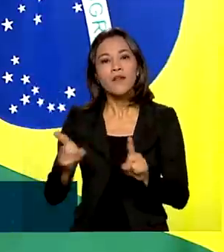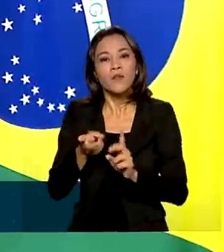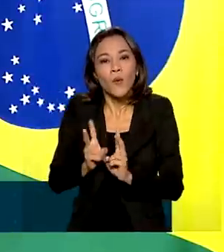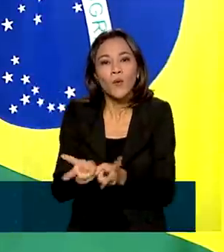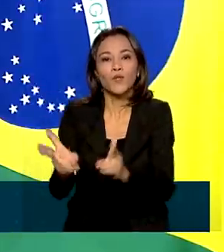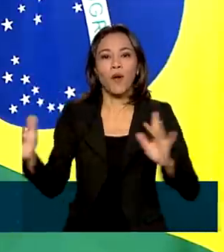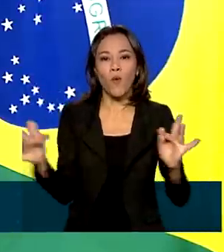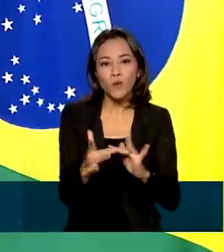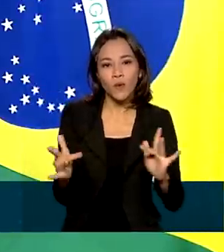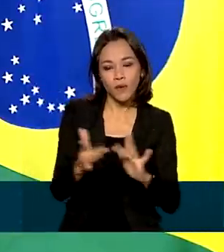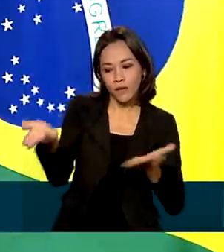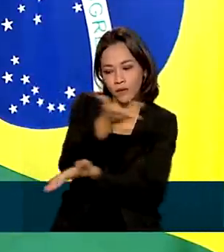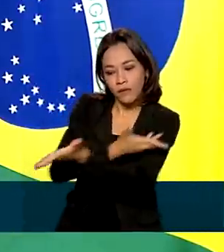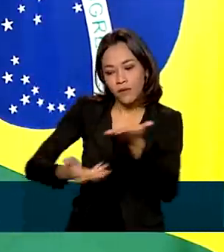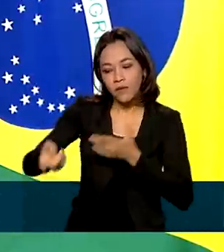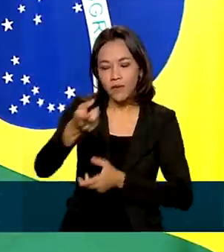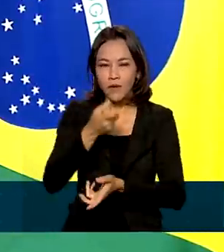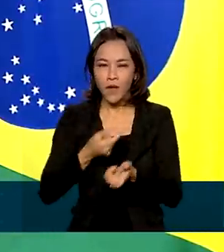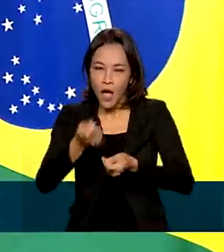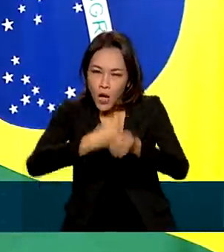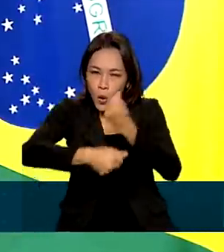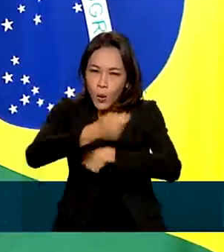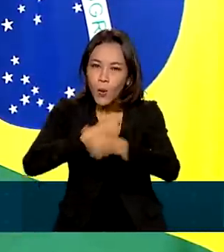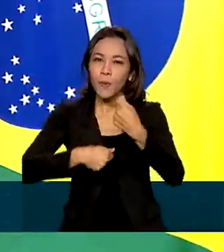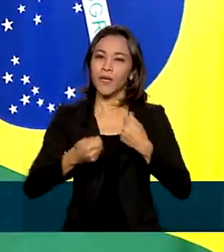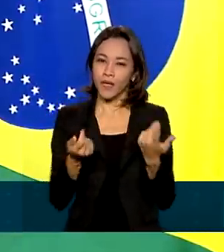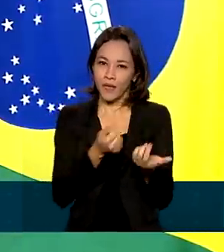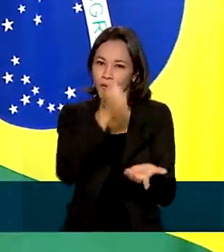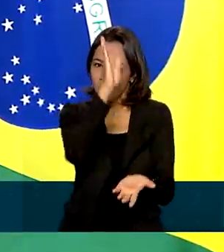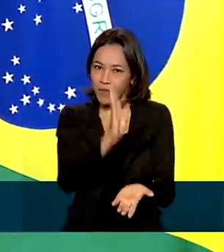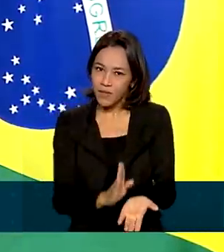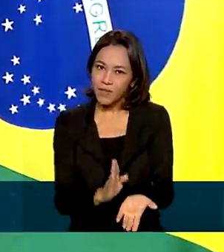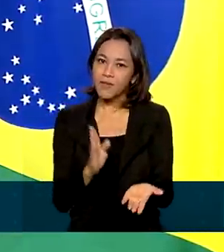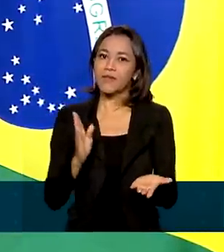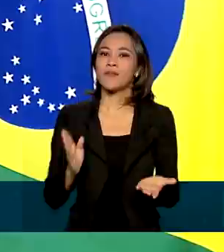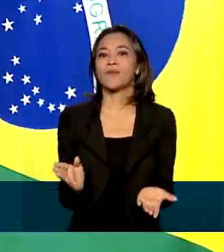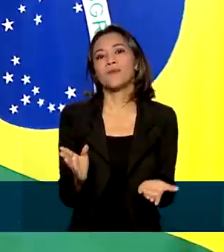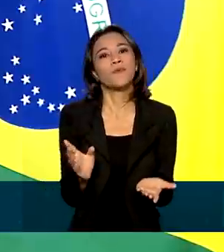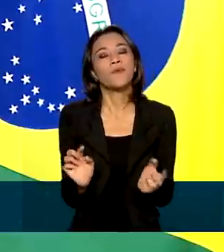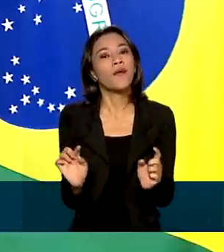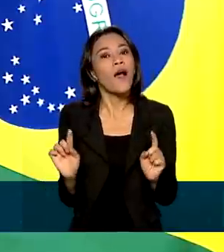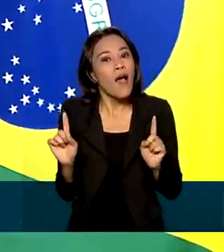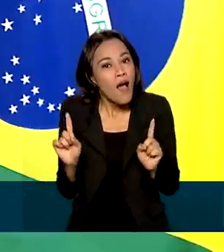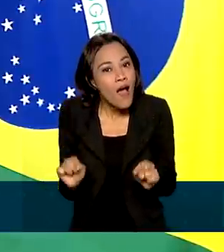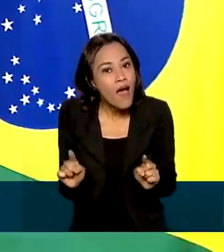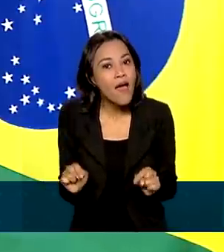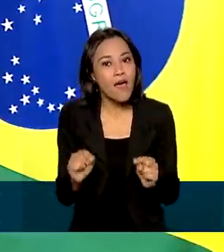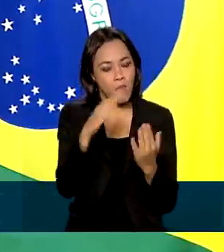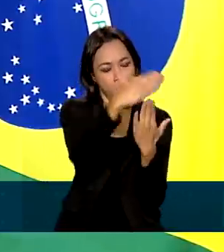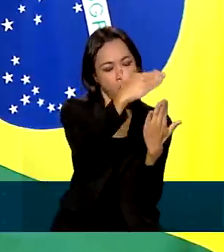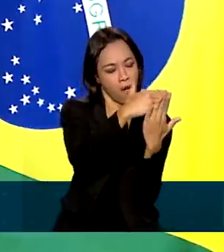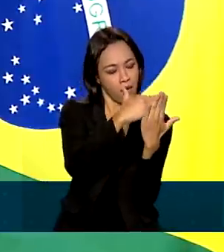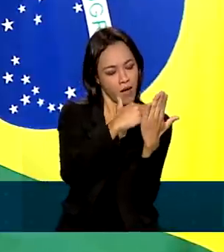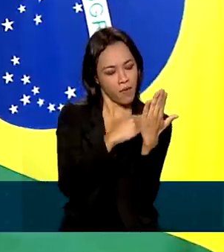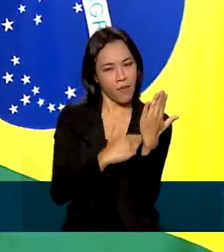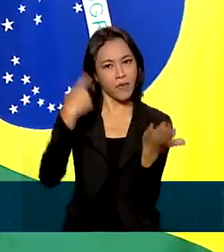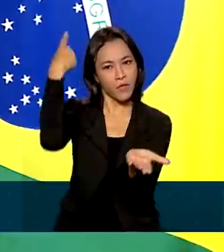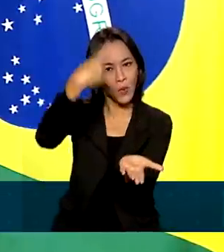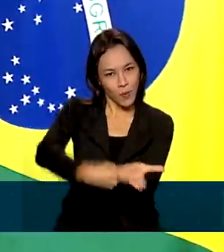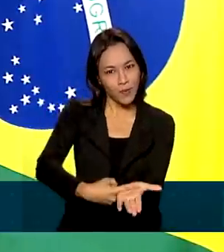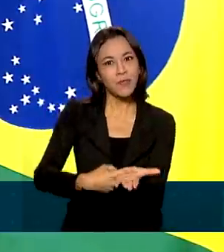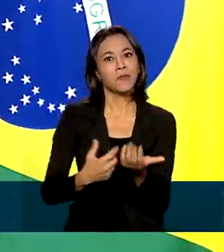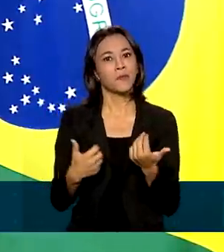relações econômicas e empresariais com o Brasil. Trata-se, na verdade, de uma agenda extensa, mais